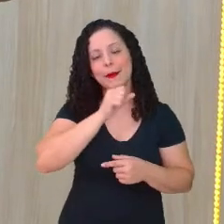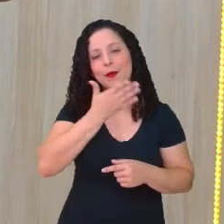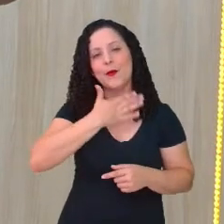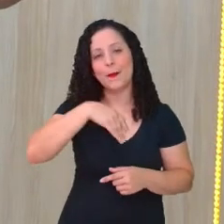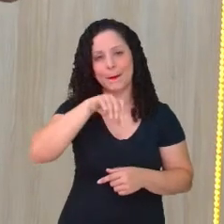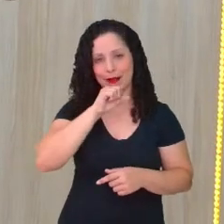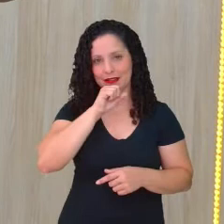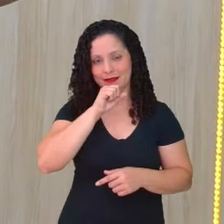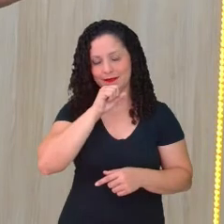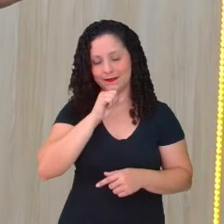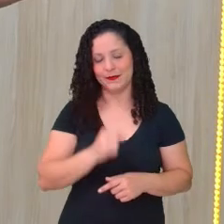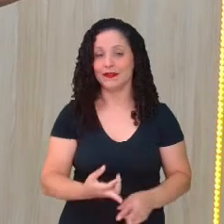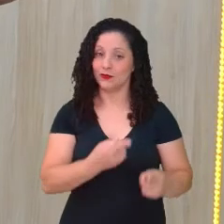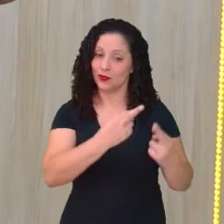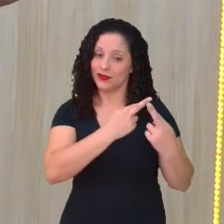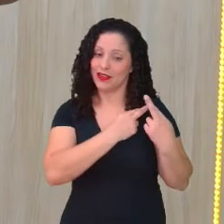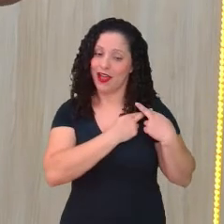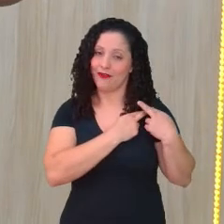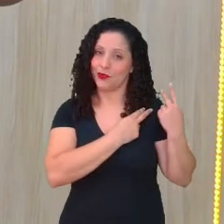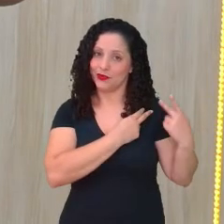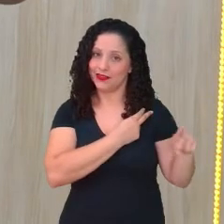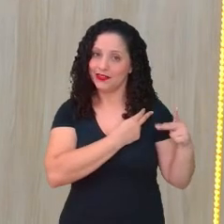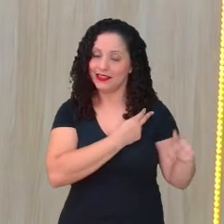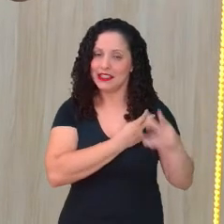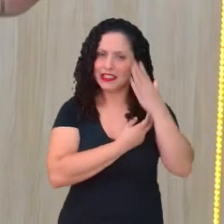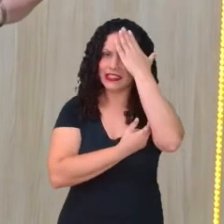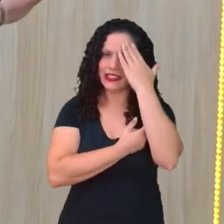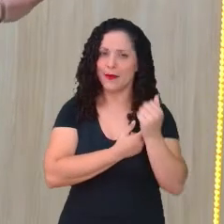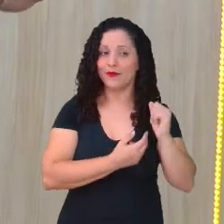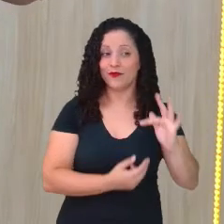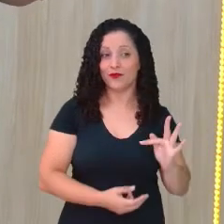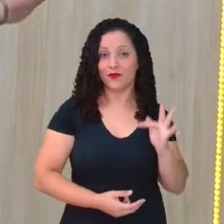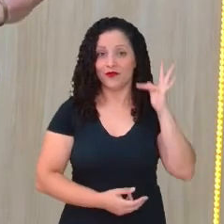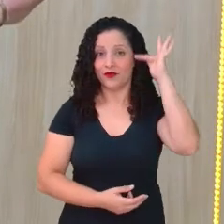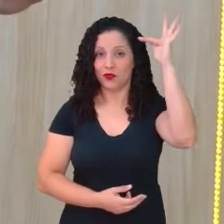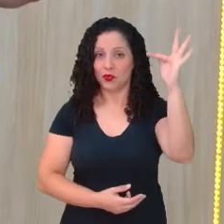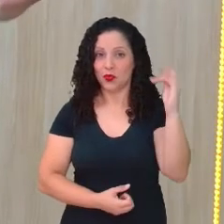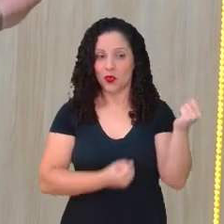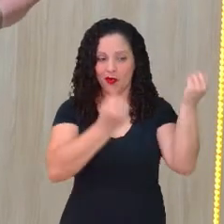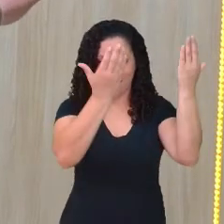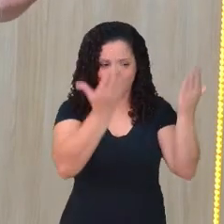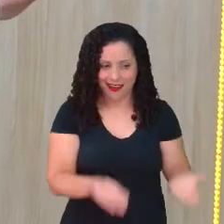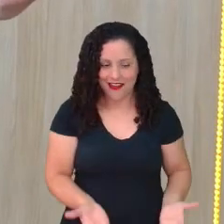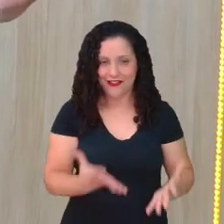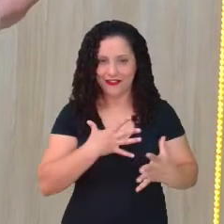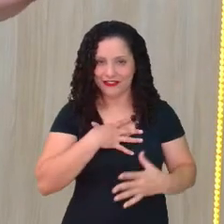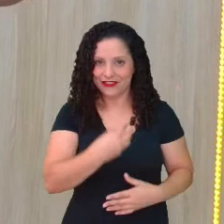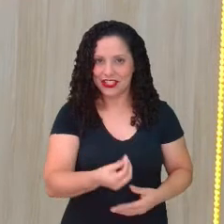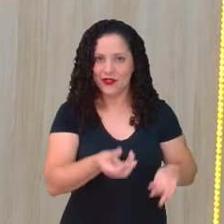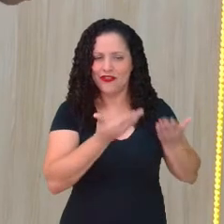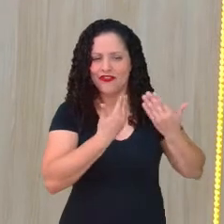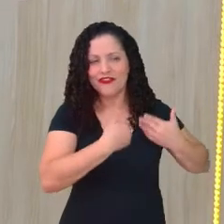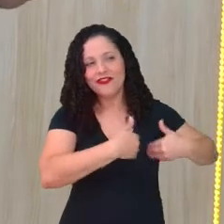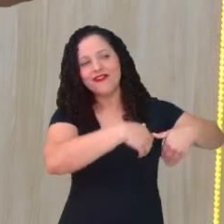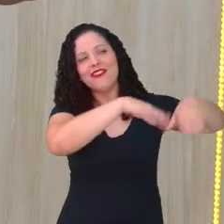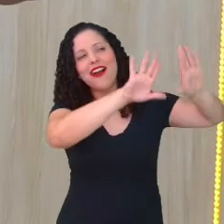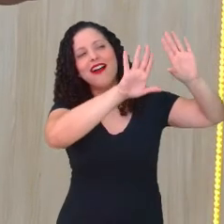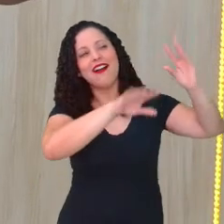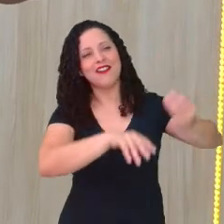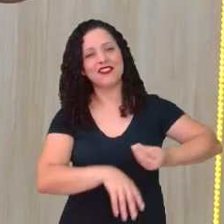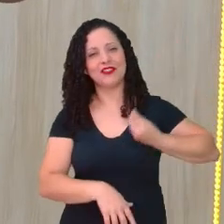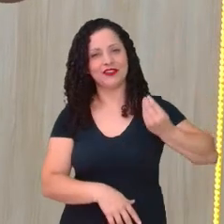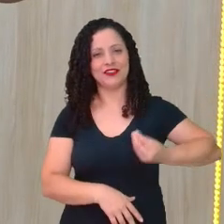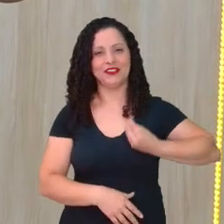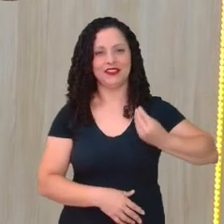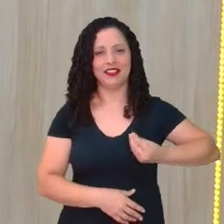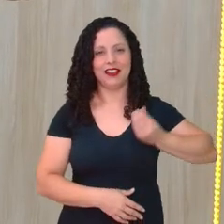responsável, sabe que um dia esse filho vai deixá-lo, deixá-la, não é? E vai seguir a sua vida.